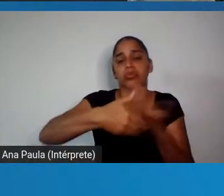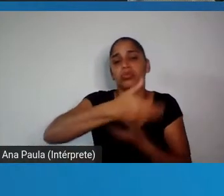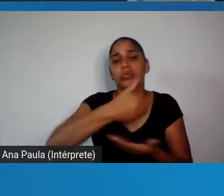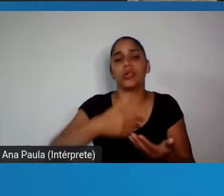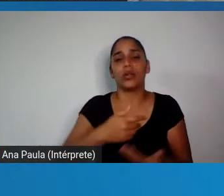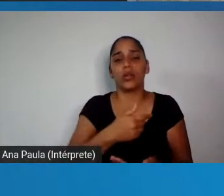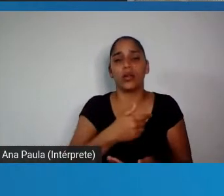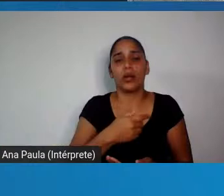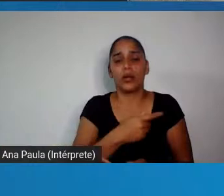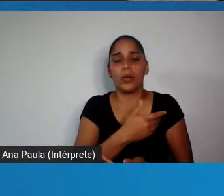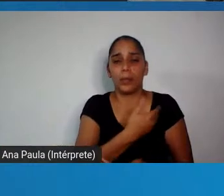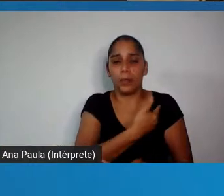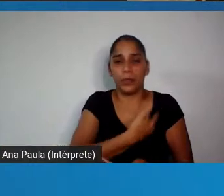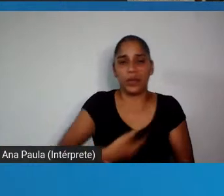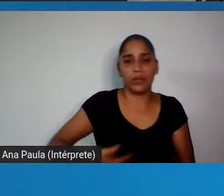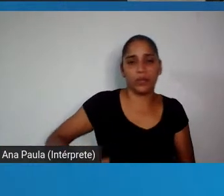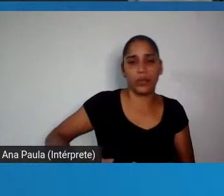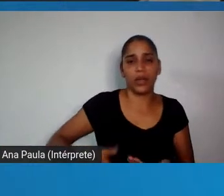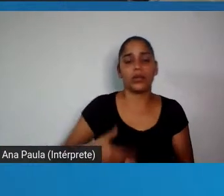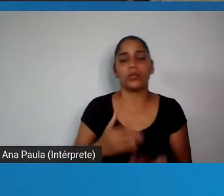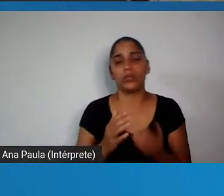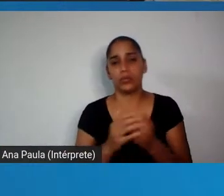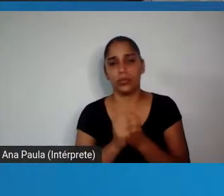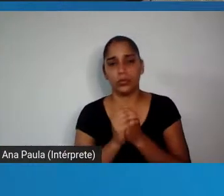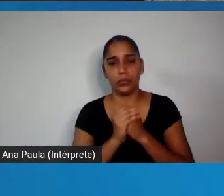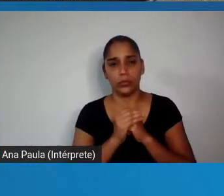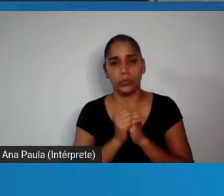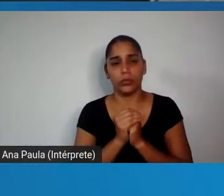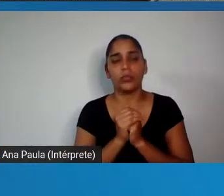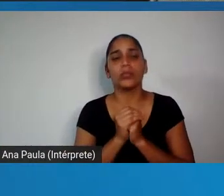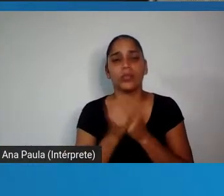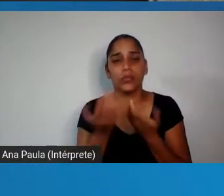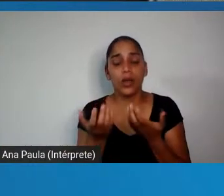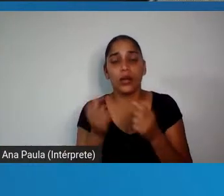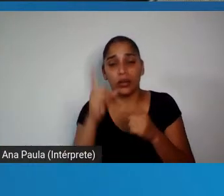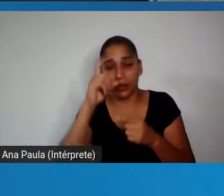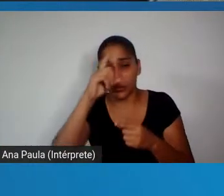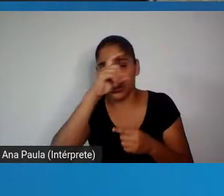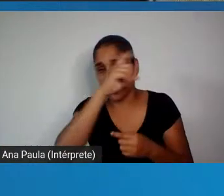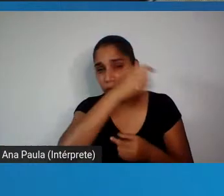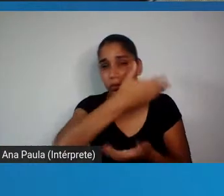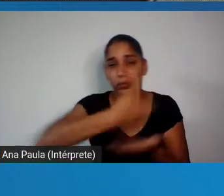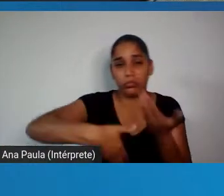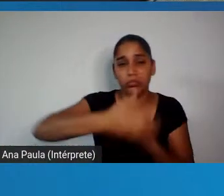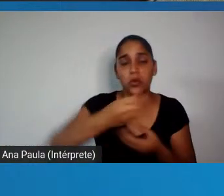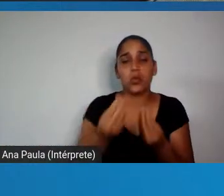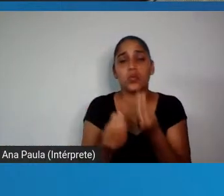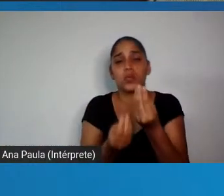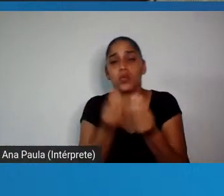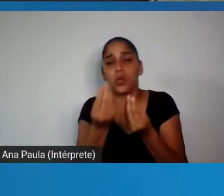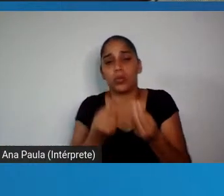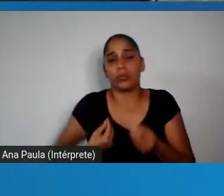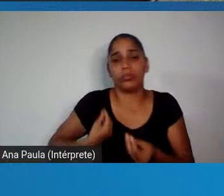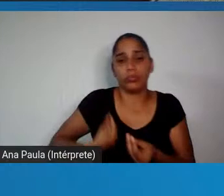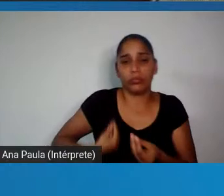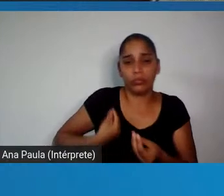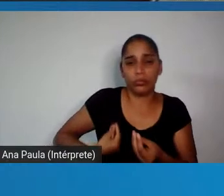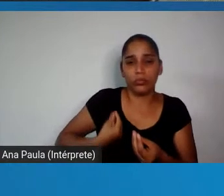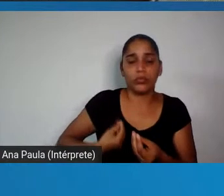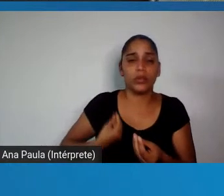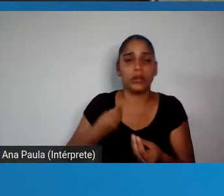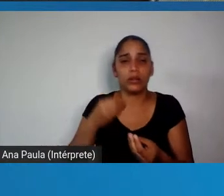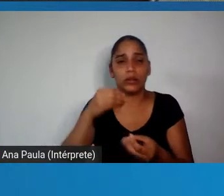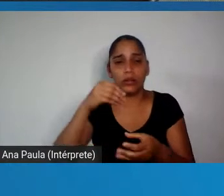que eu imagino tenha sido muito difícil, venha sendo muito difícil em função dessa participação nos comitês